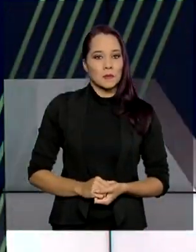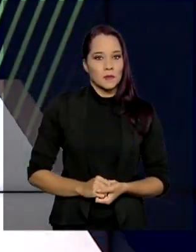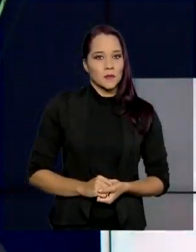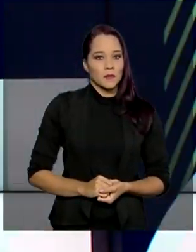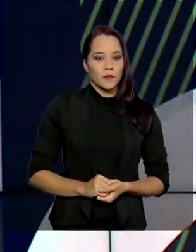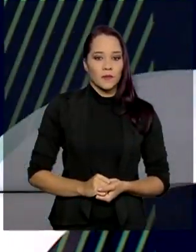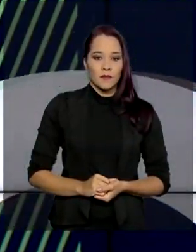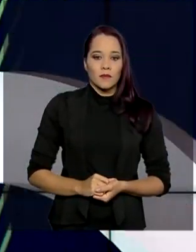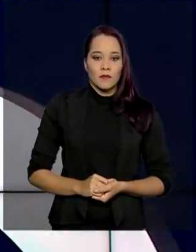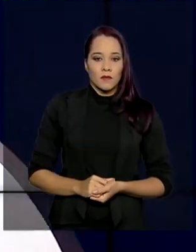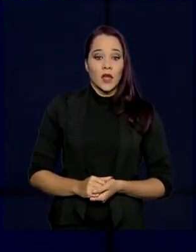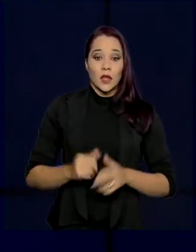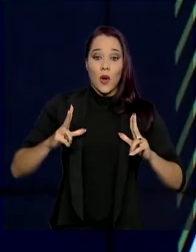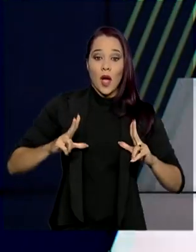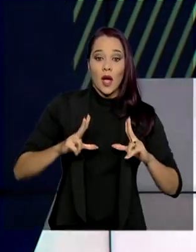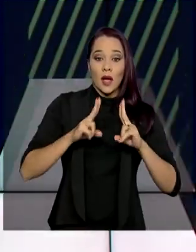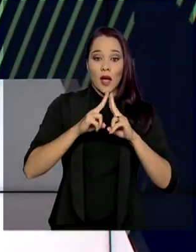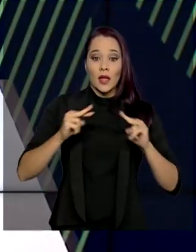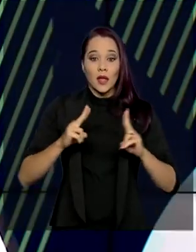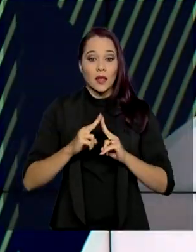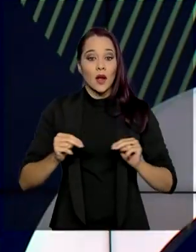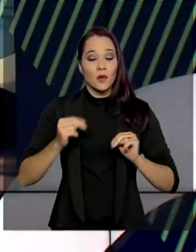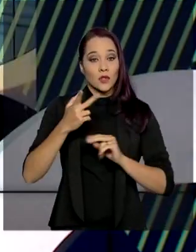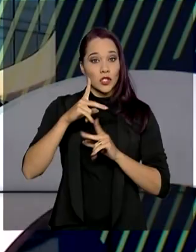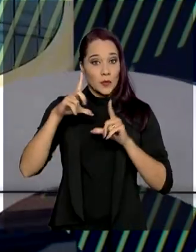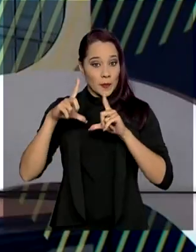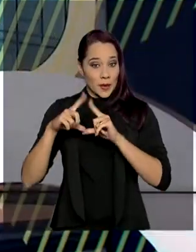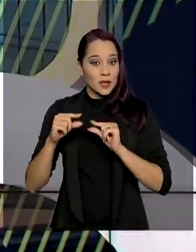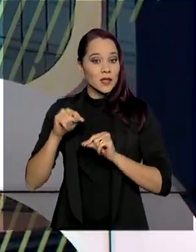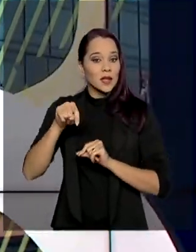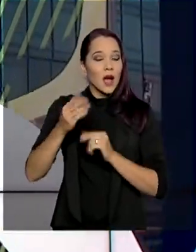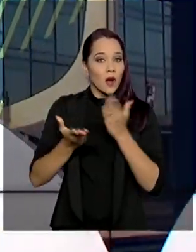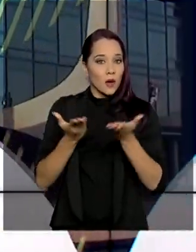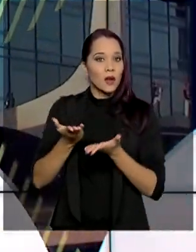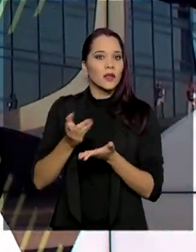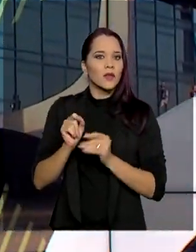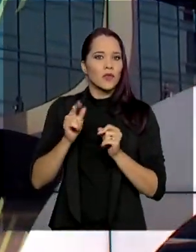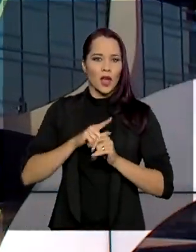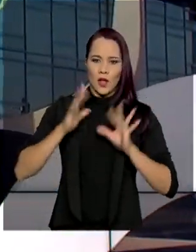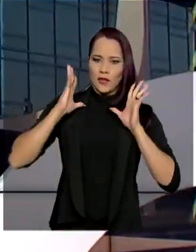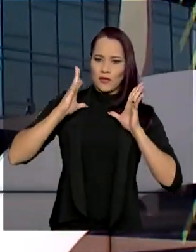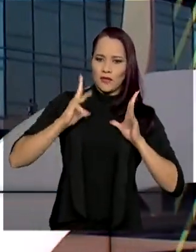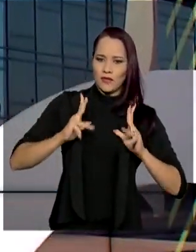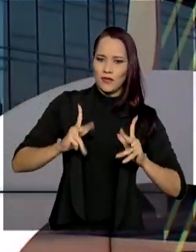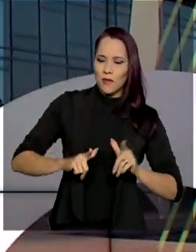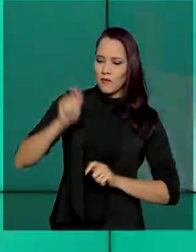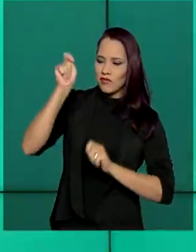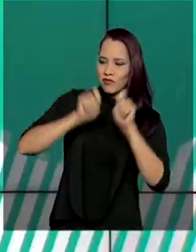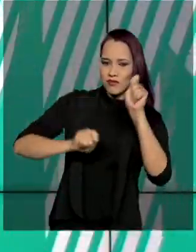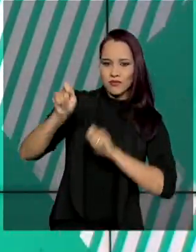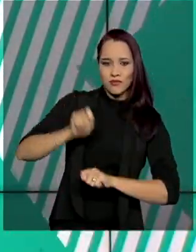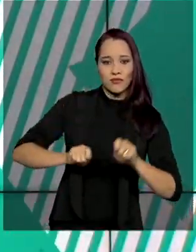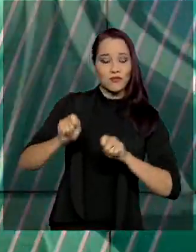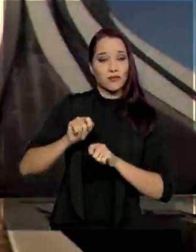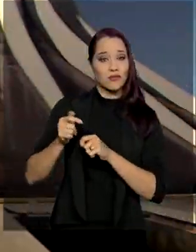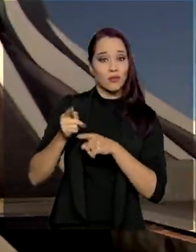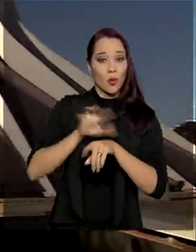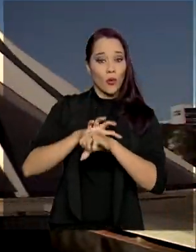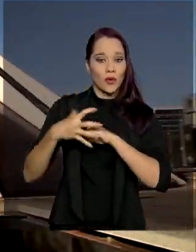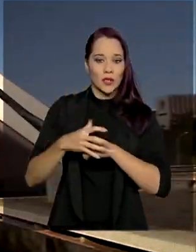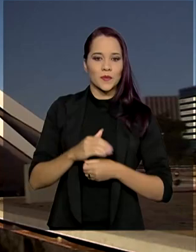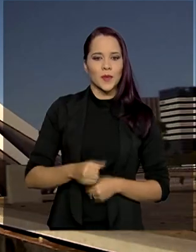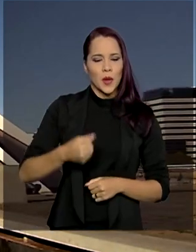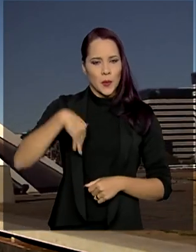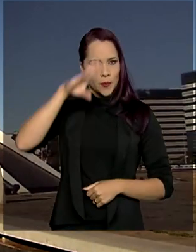A Catedral de Brasília, ponto turístico da capital federal, passou por uma desinfecção hoje contra o coronavírus. Militares